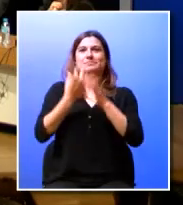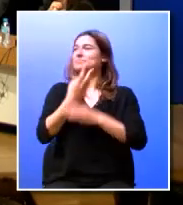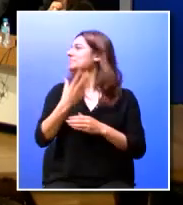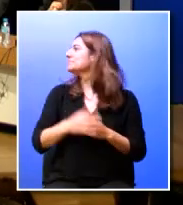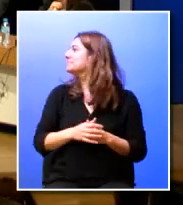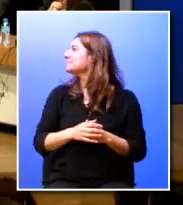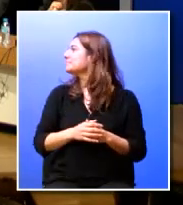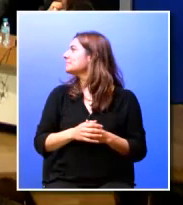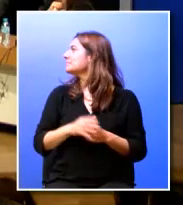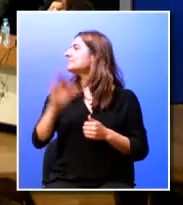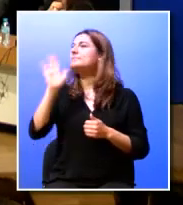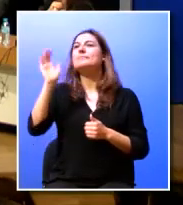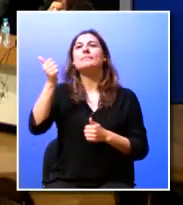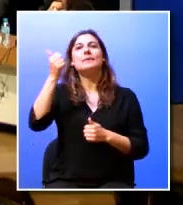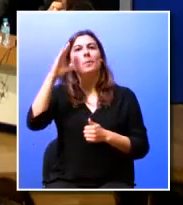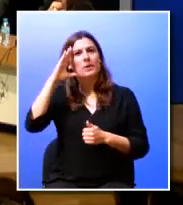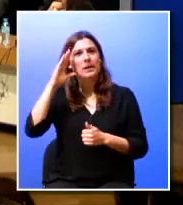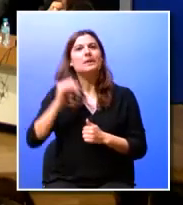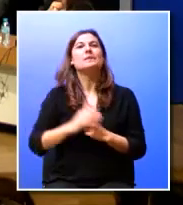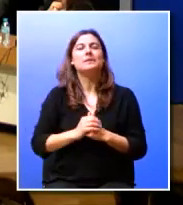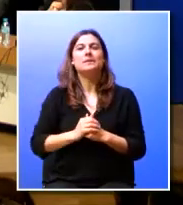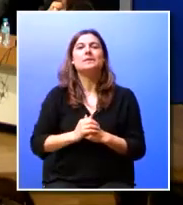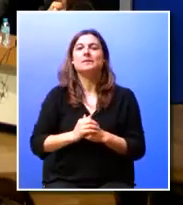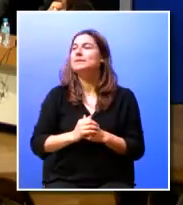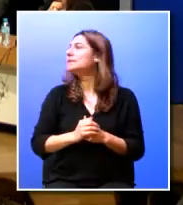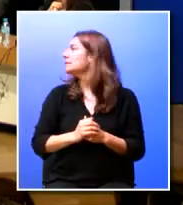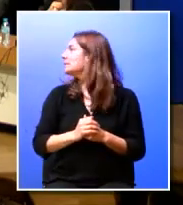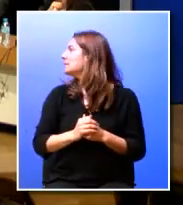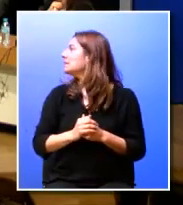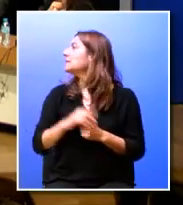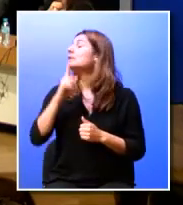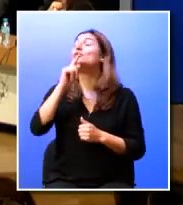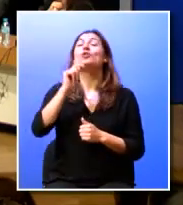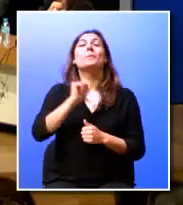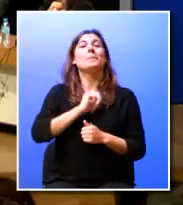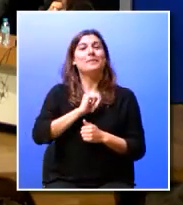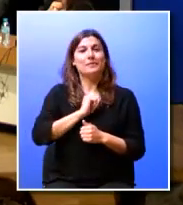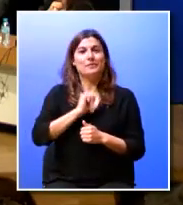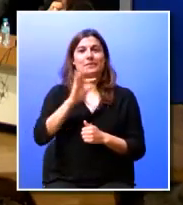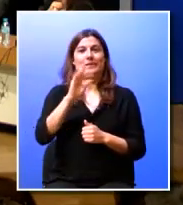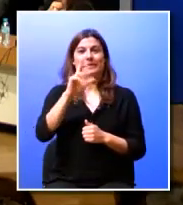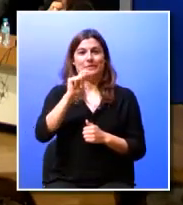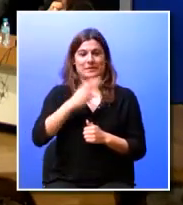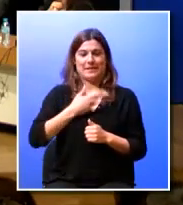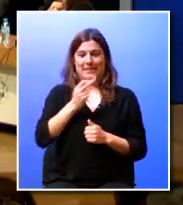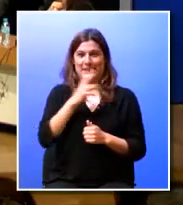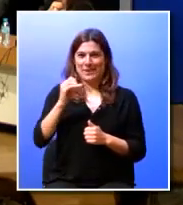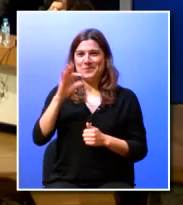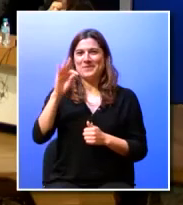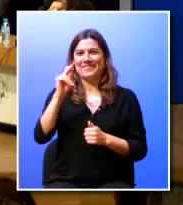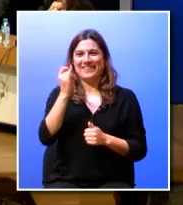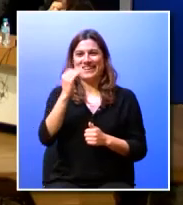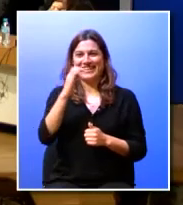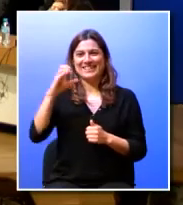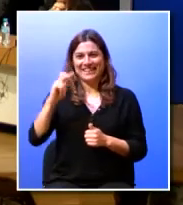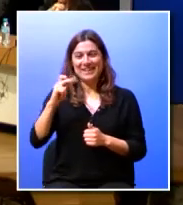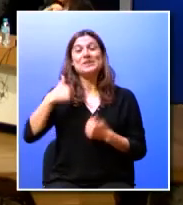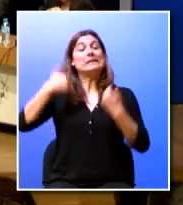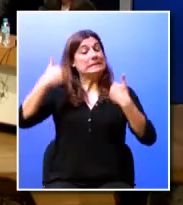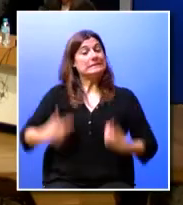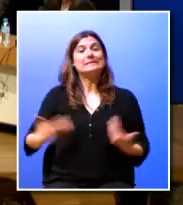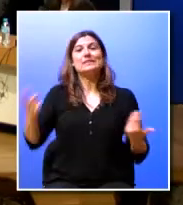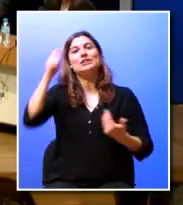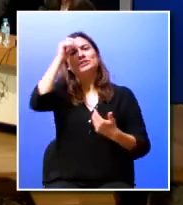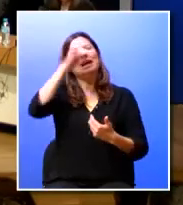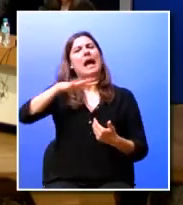olá boa tarde olá boa tarde o meu nome é Frederico Faísca eu sou estagiário